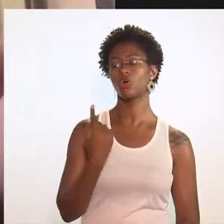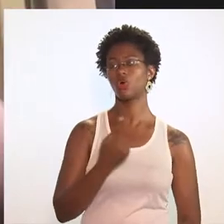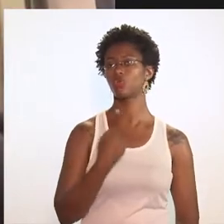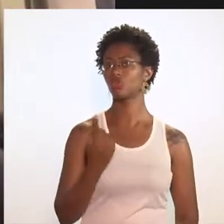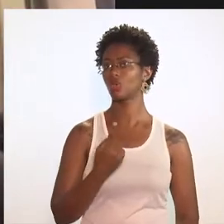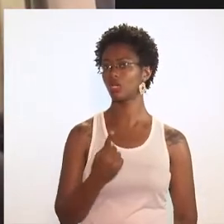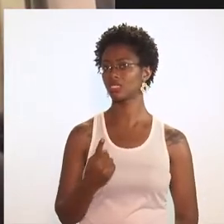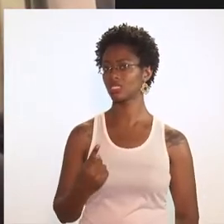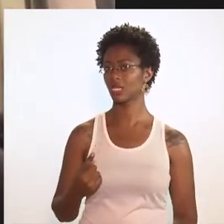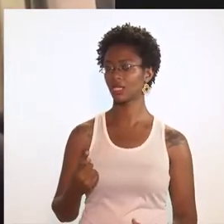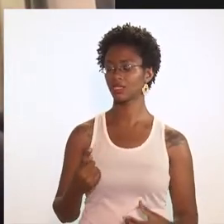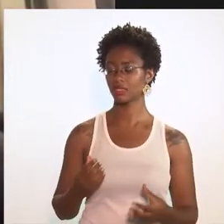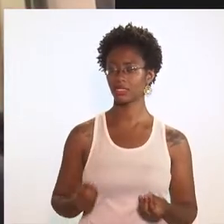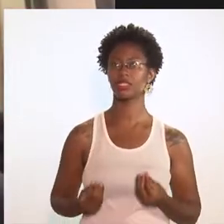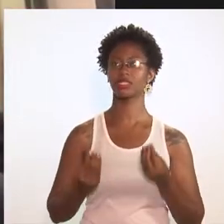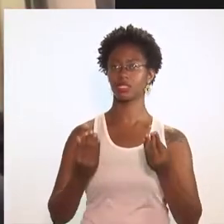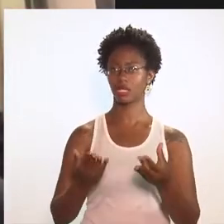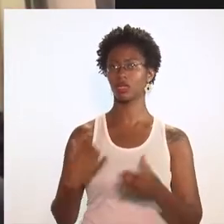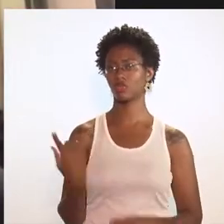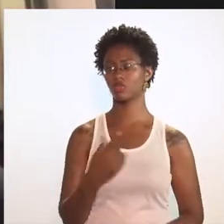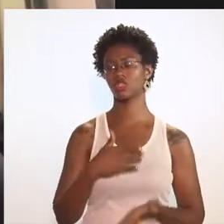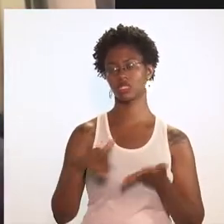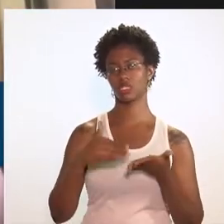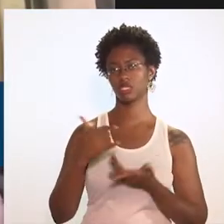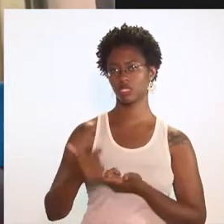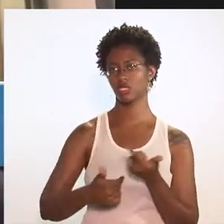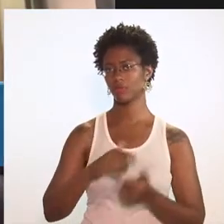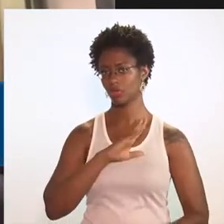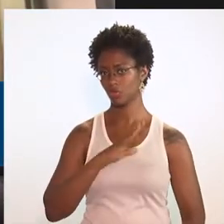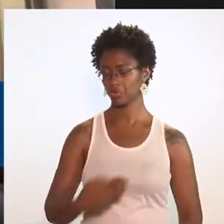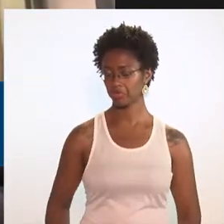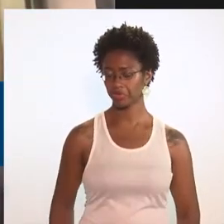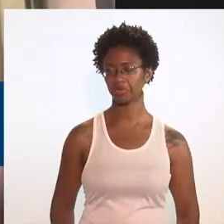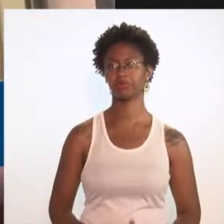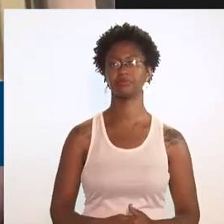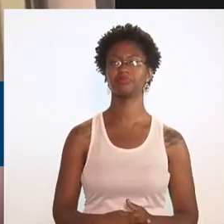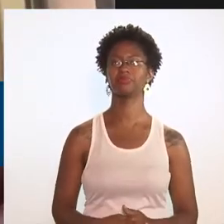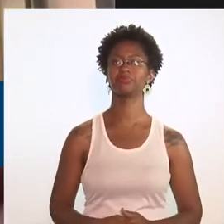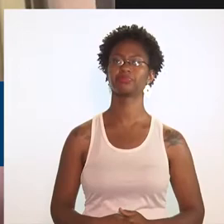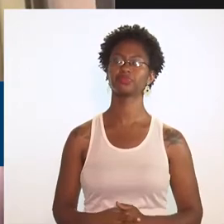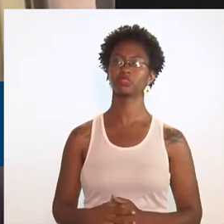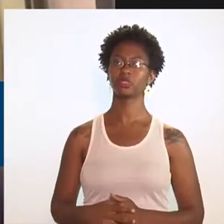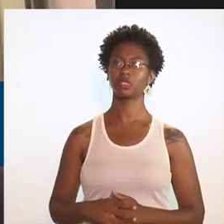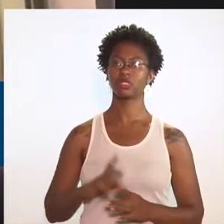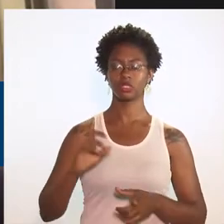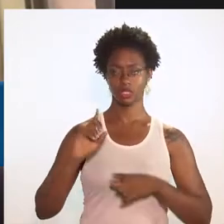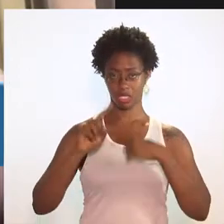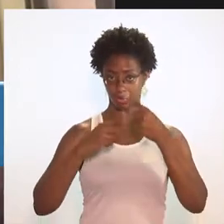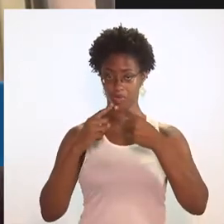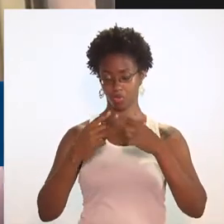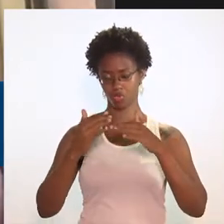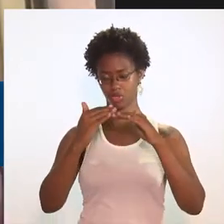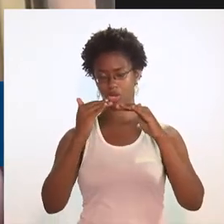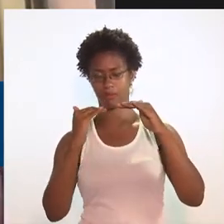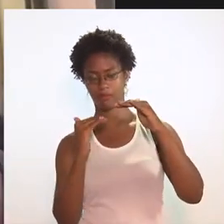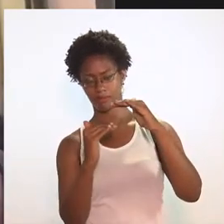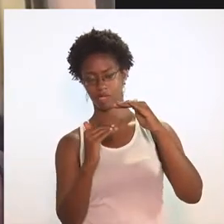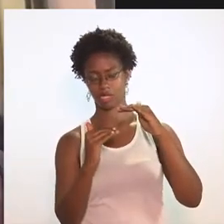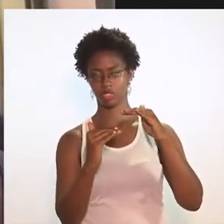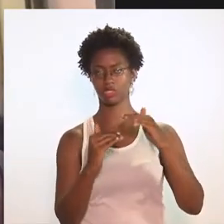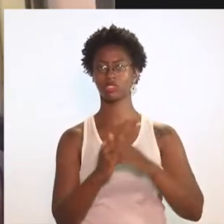a nossa entrega como Secretaria de Trabalho para o governo. Depois, abaixo desse